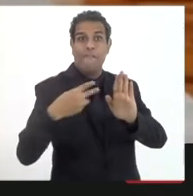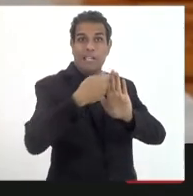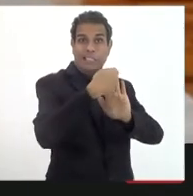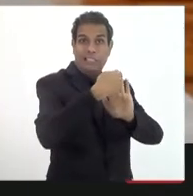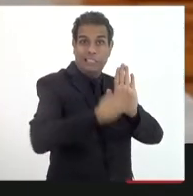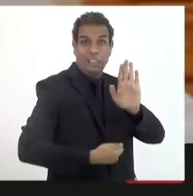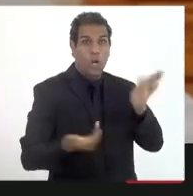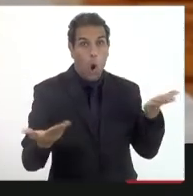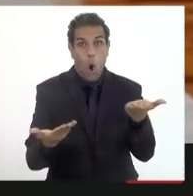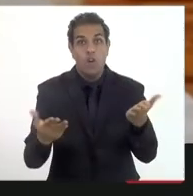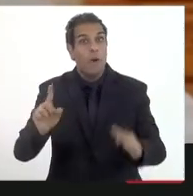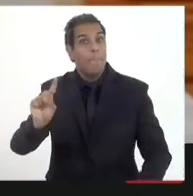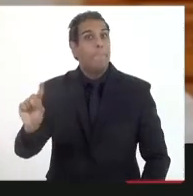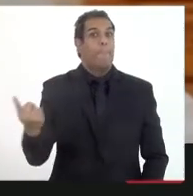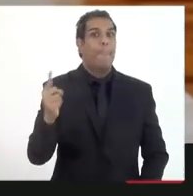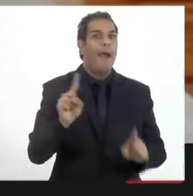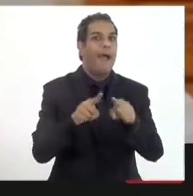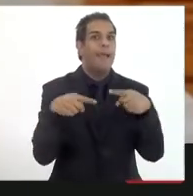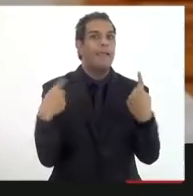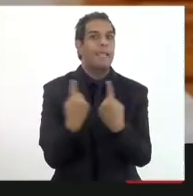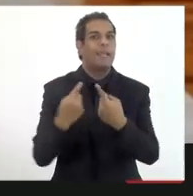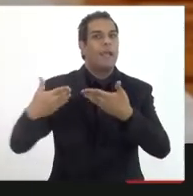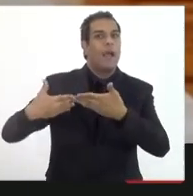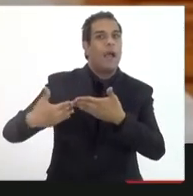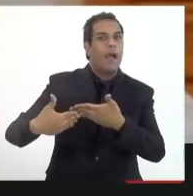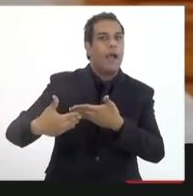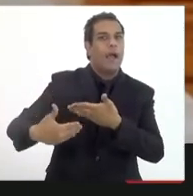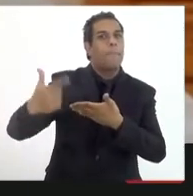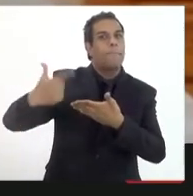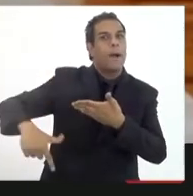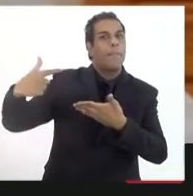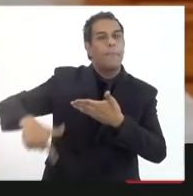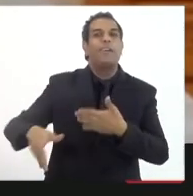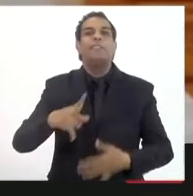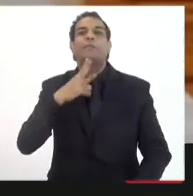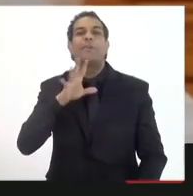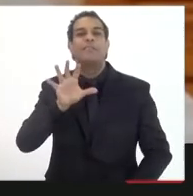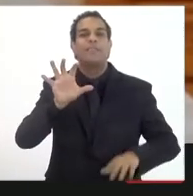primeira reunião para que depois pudesse andar pelas regiões.